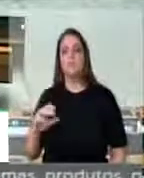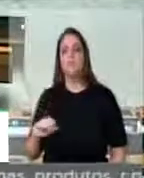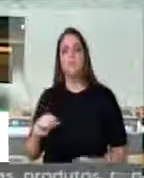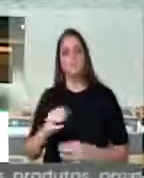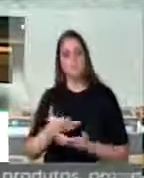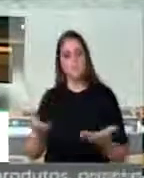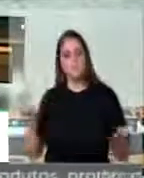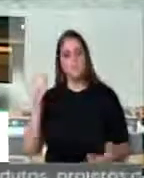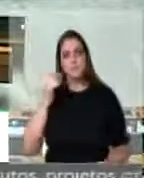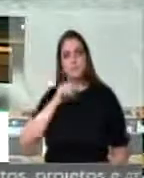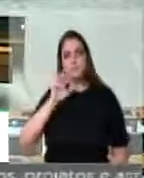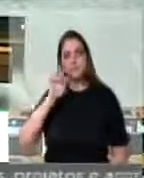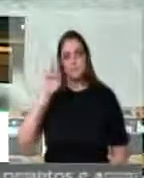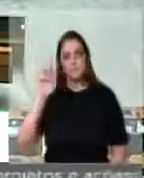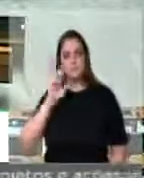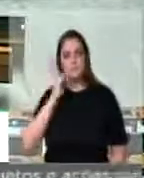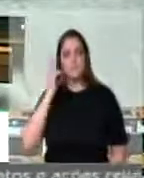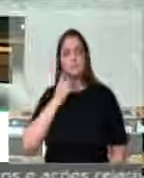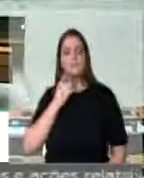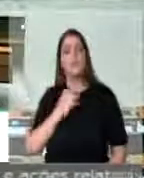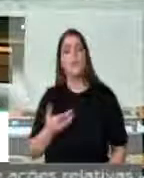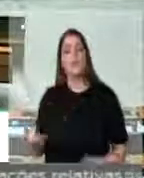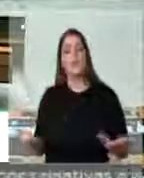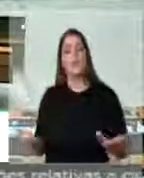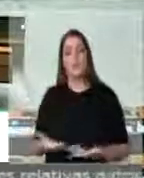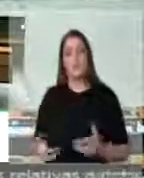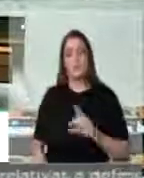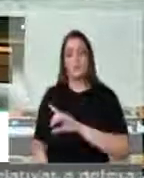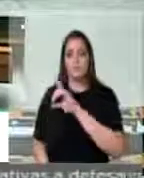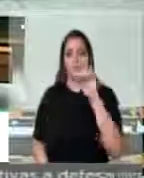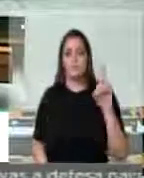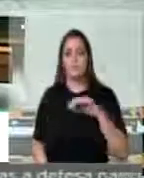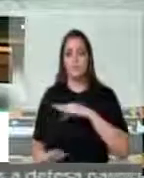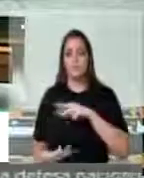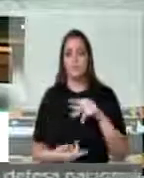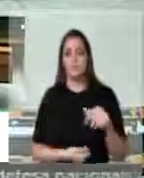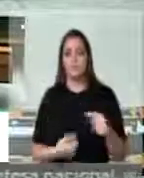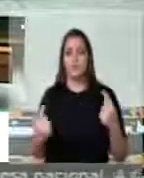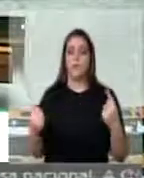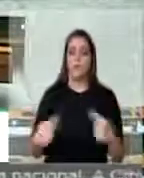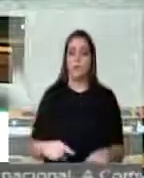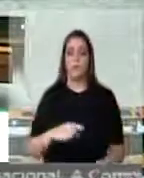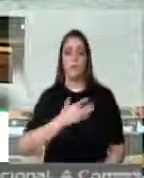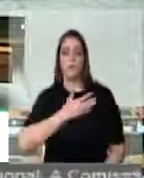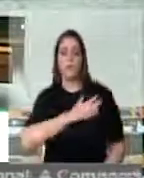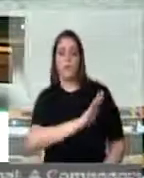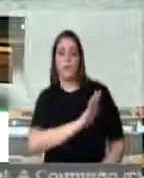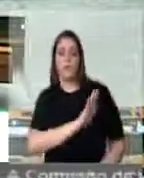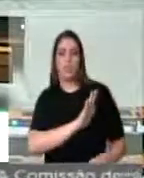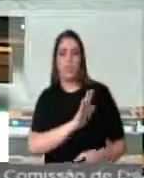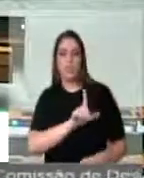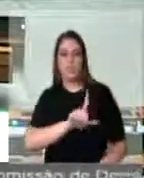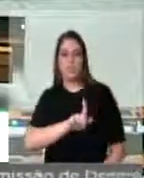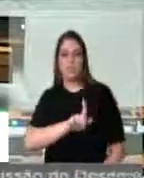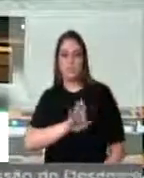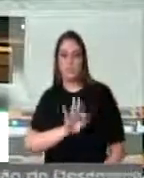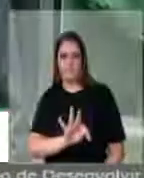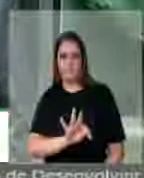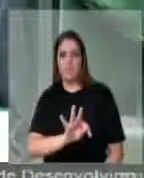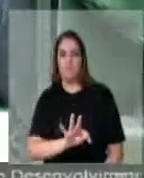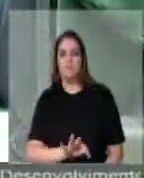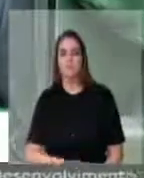deputados, hoje é o dia mundial de combate à homofobia. Infelizmente,